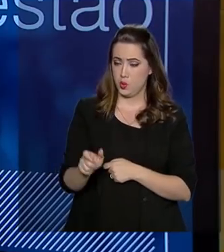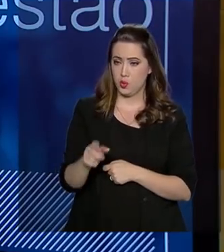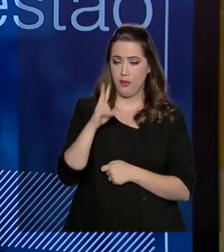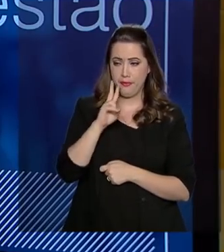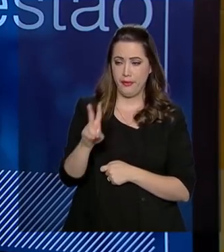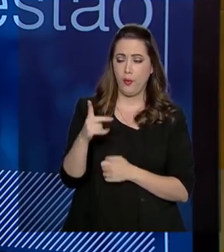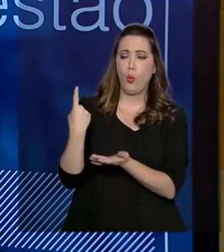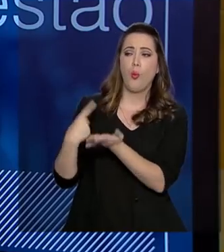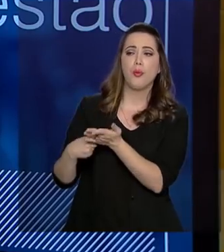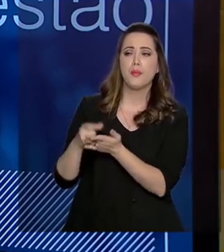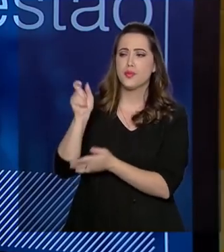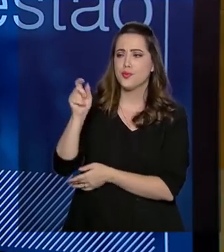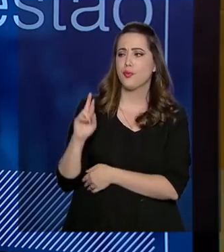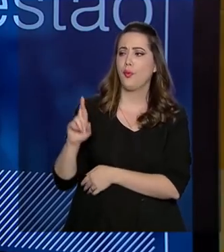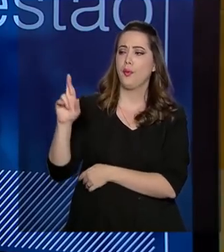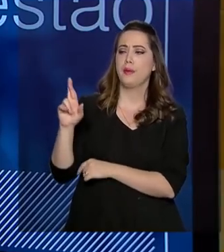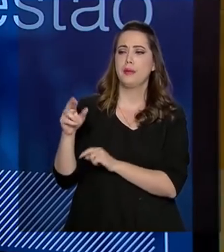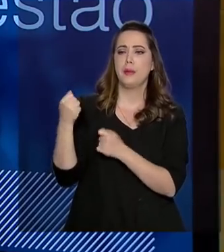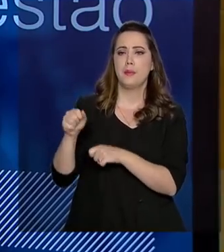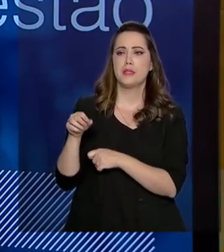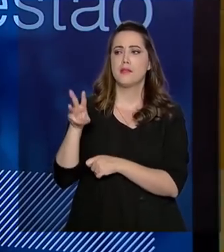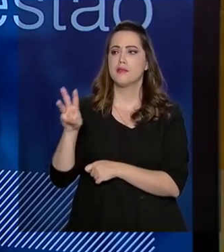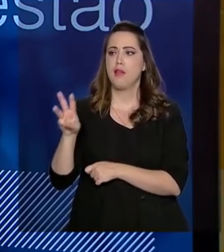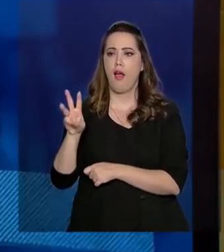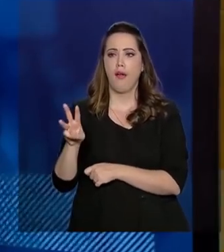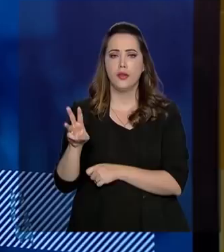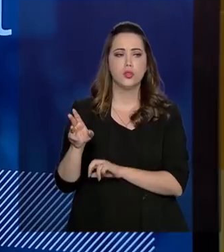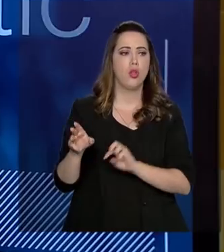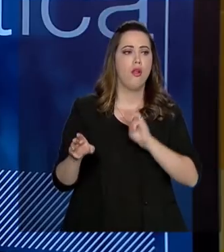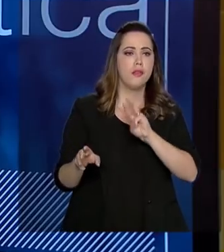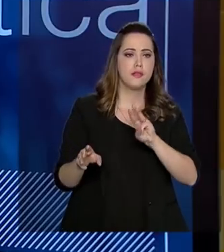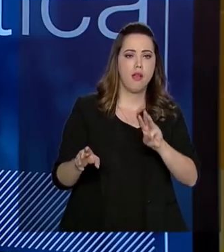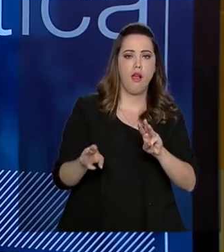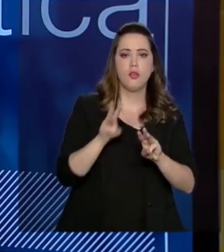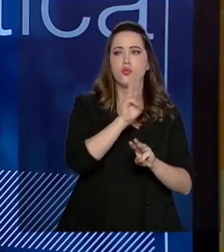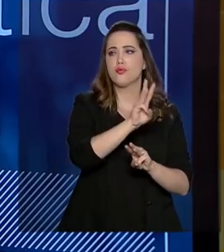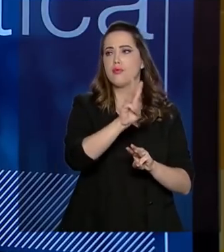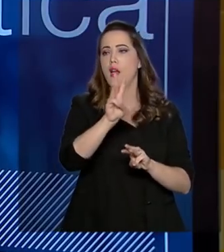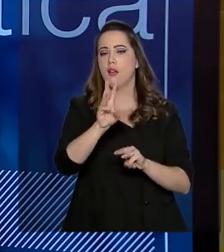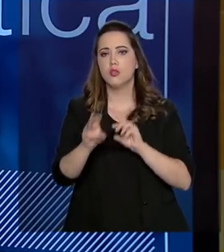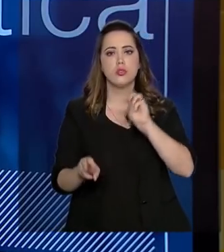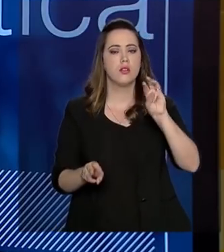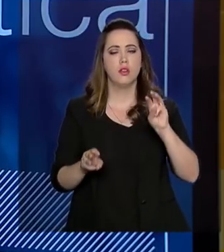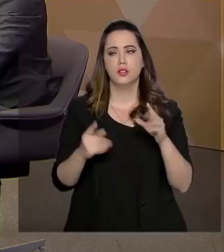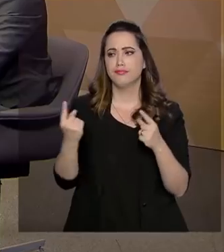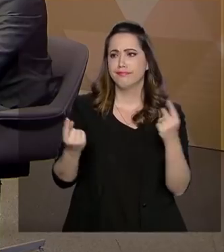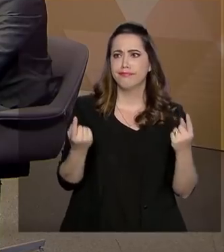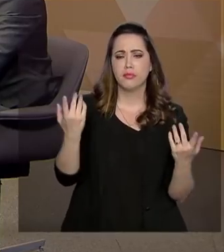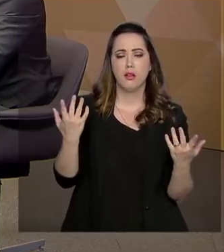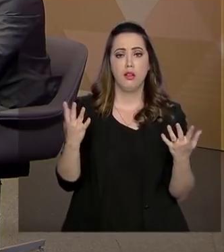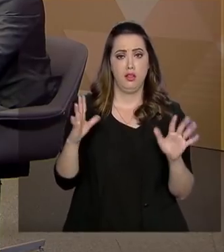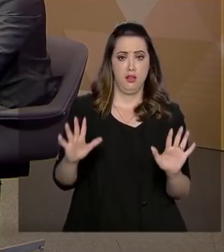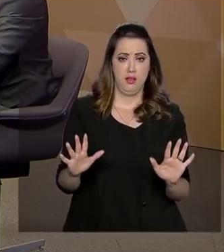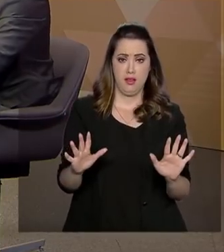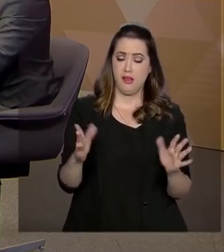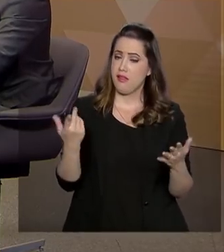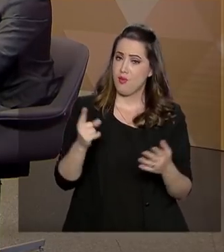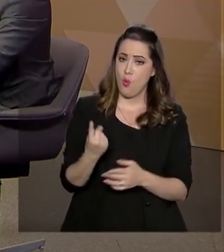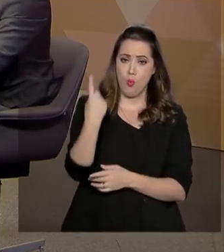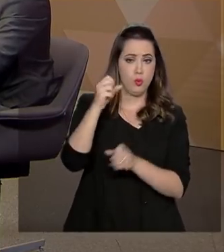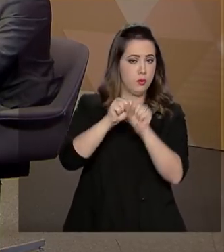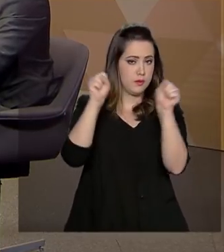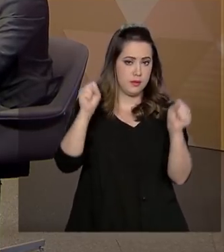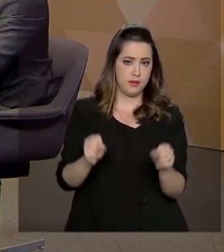de uma autoridade, ele vai ter que ir página por página. Esse sistema vai ser único, o cidadão vai poder baixar toda a base, por exemplo, no Excel da vida,